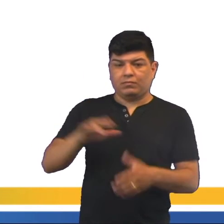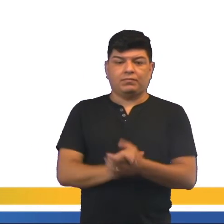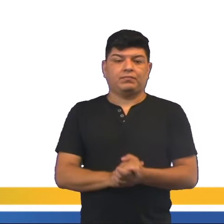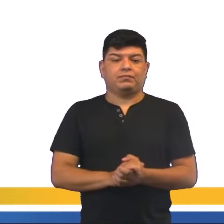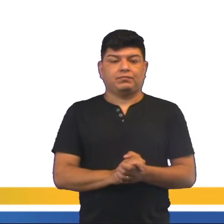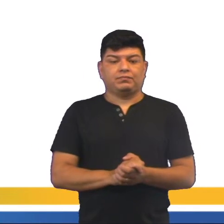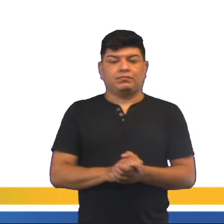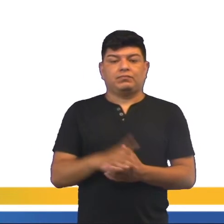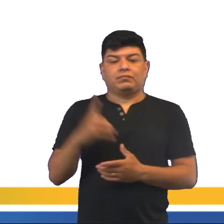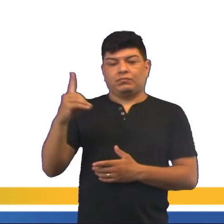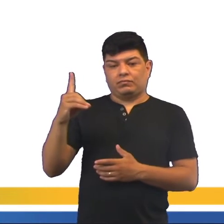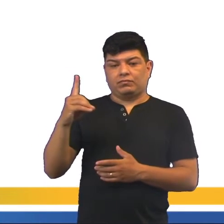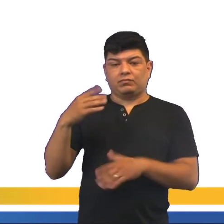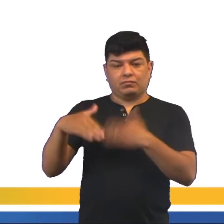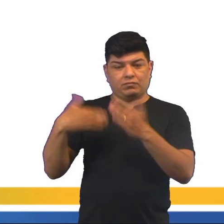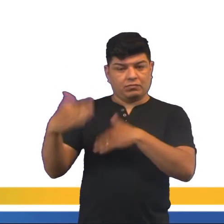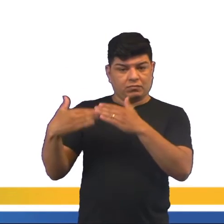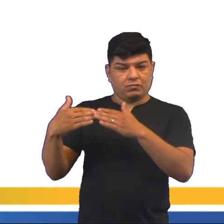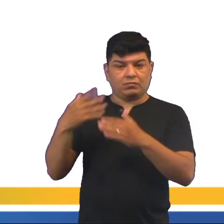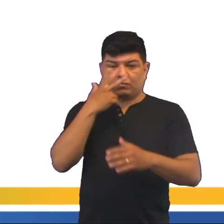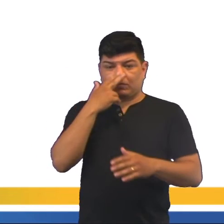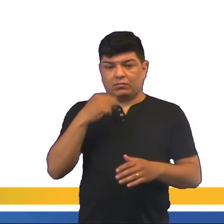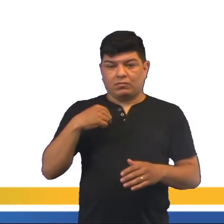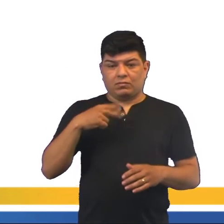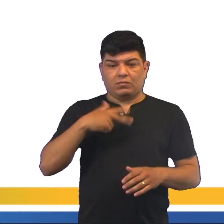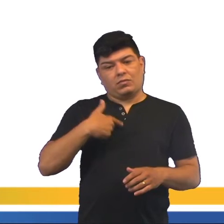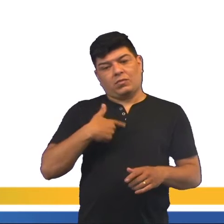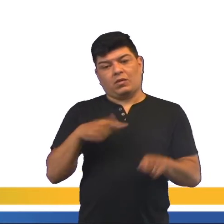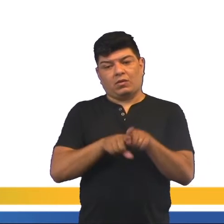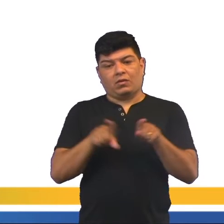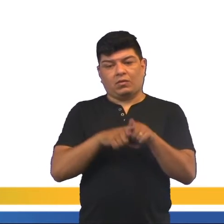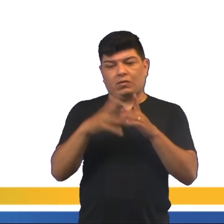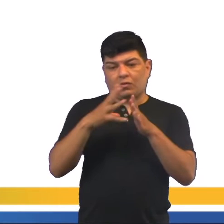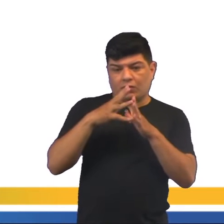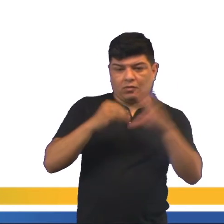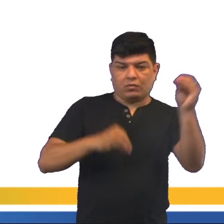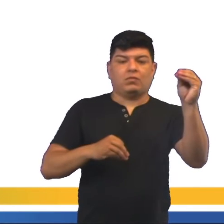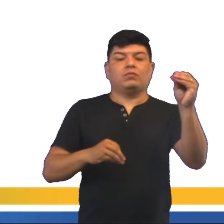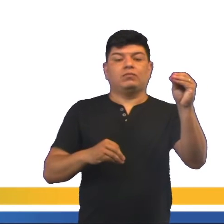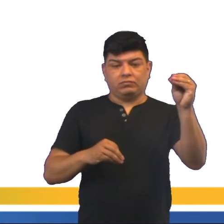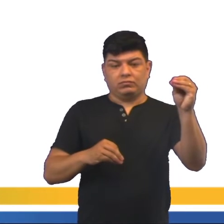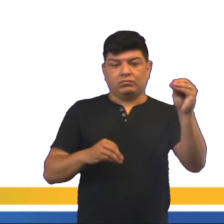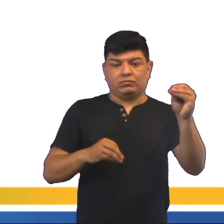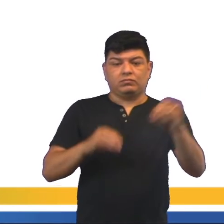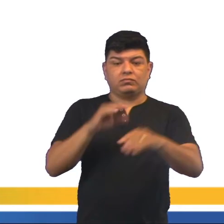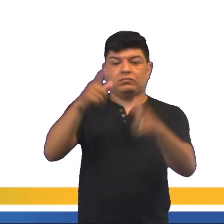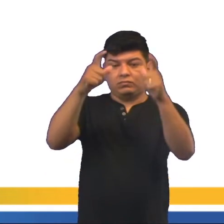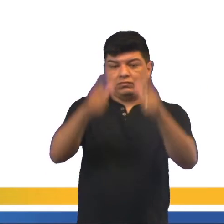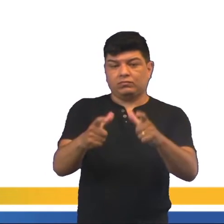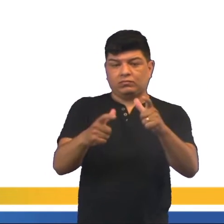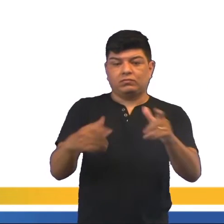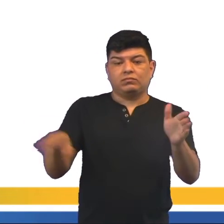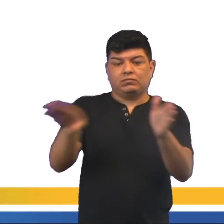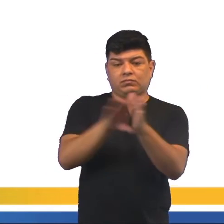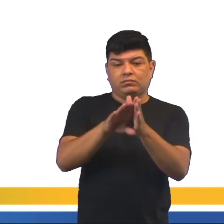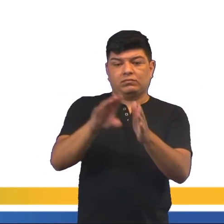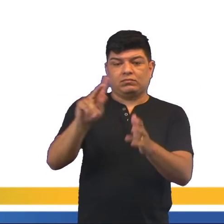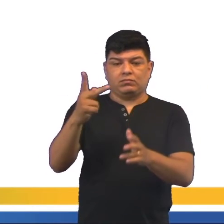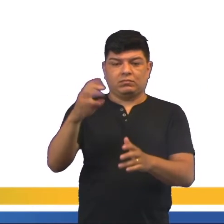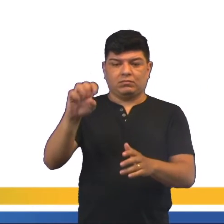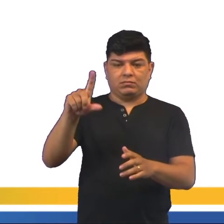Foi um processo articulado por Napoleão Bonaparte, que fugiu da ilha de Santa Helena para o Brasil em 1819.